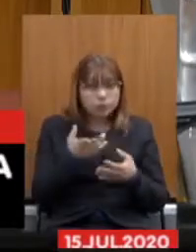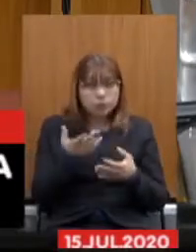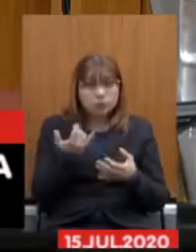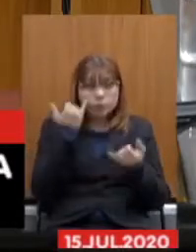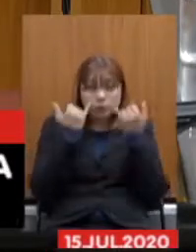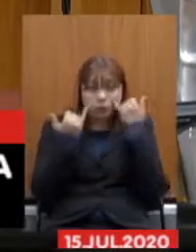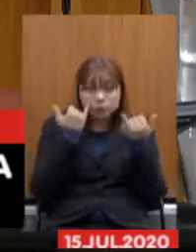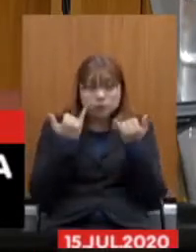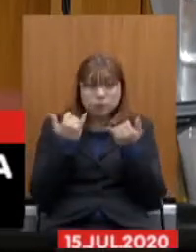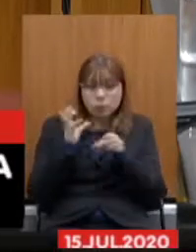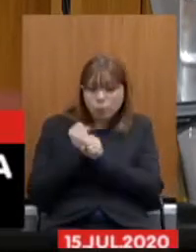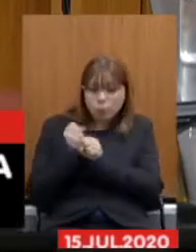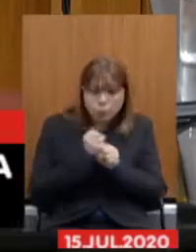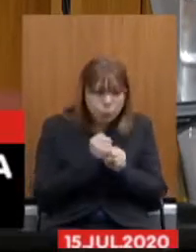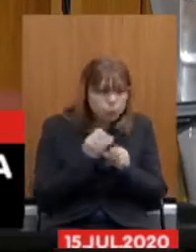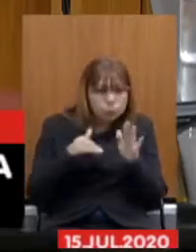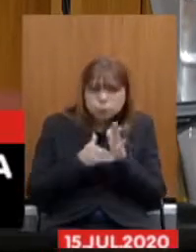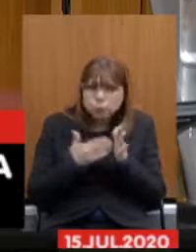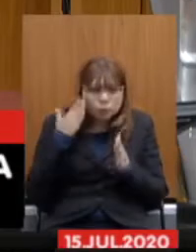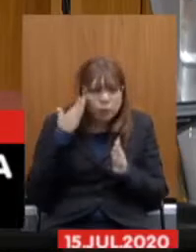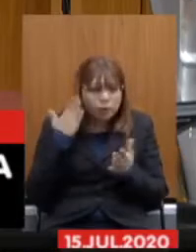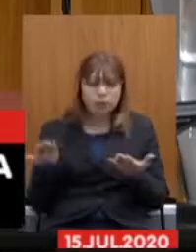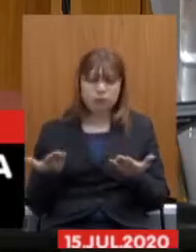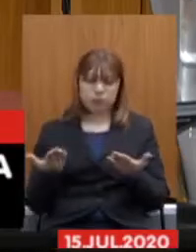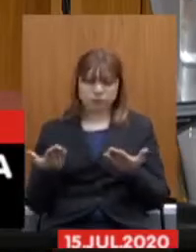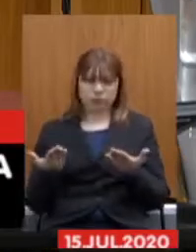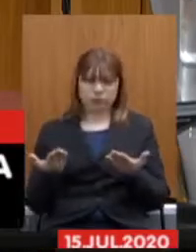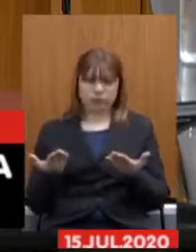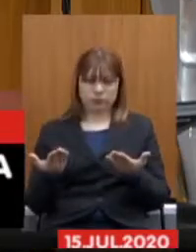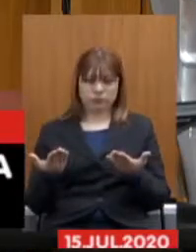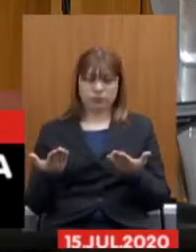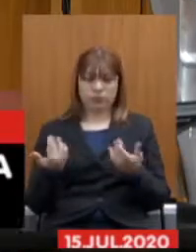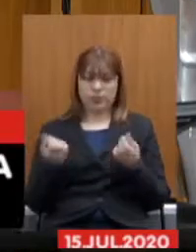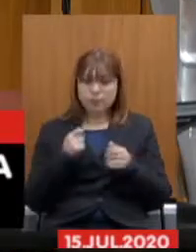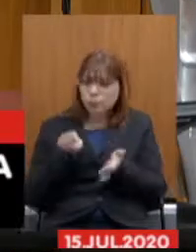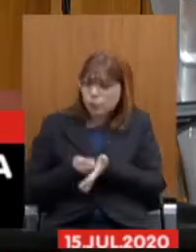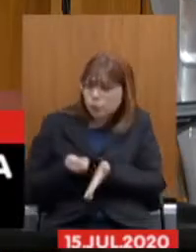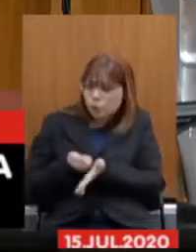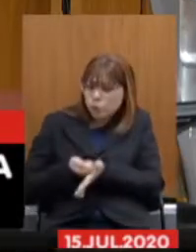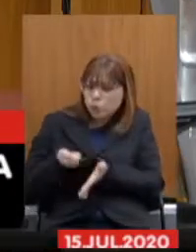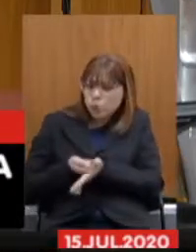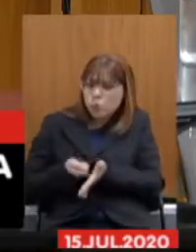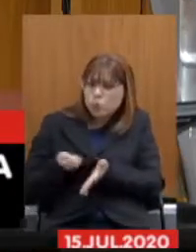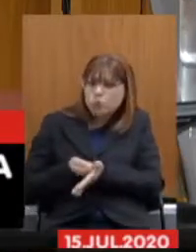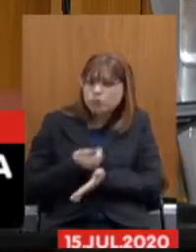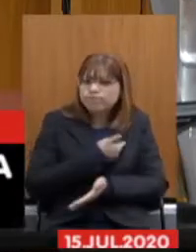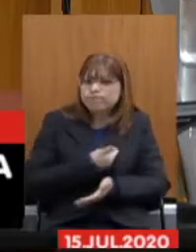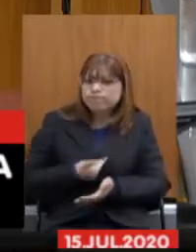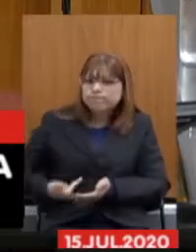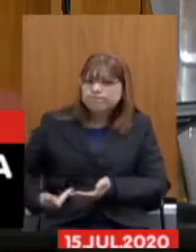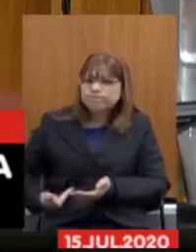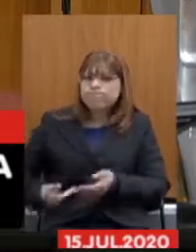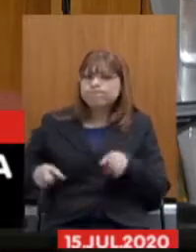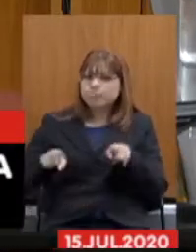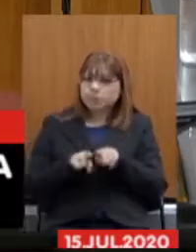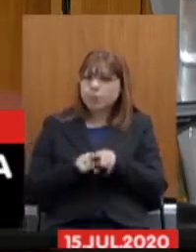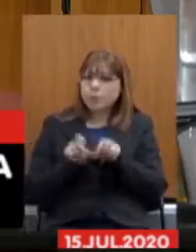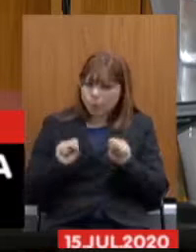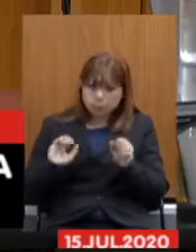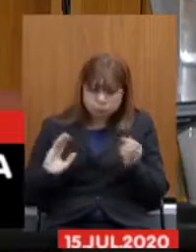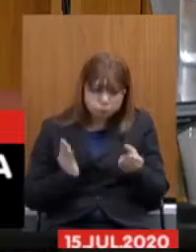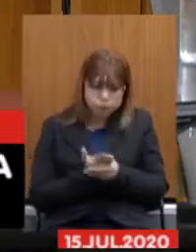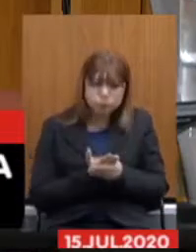que eles possam inclusive cobrar dos governos inclusive entrar com a ação de